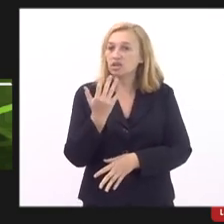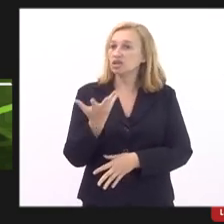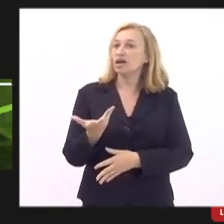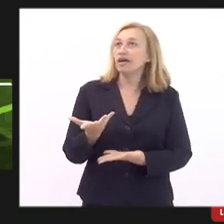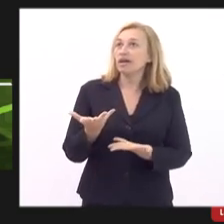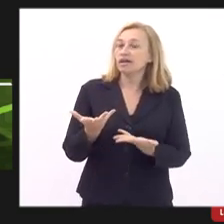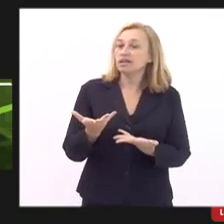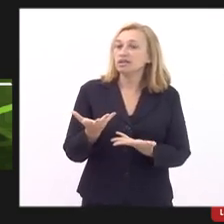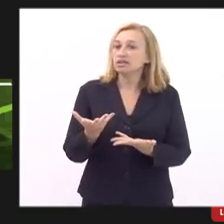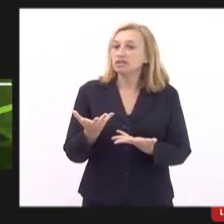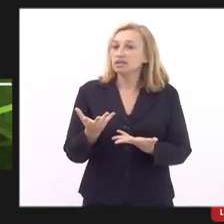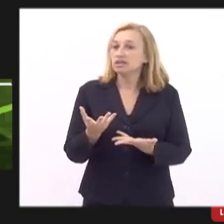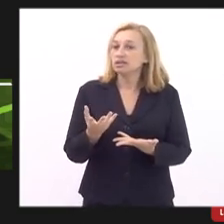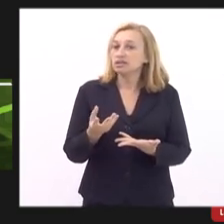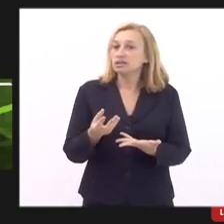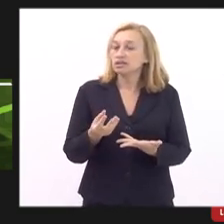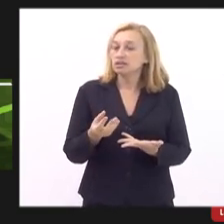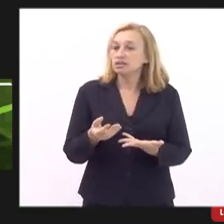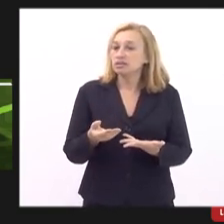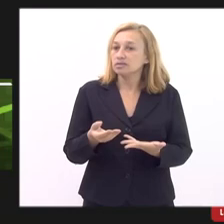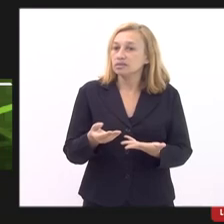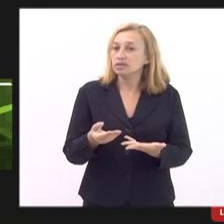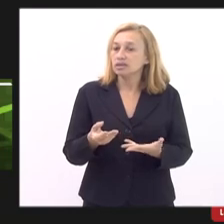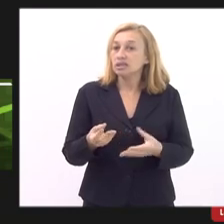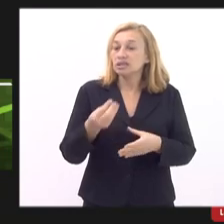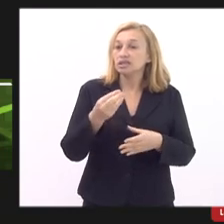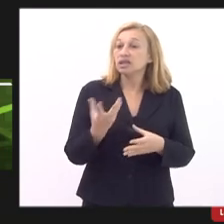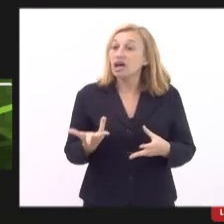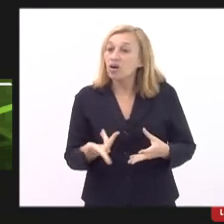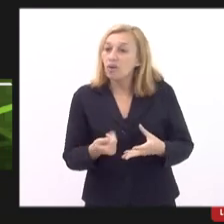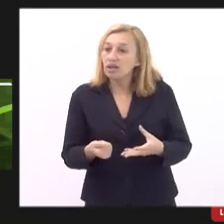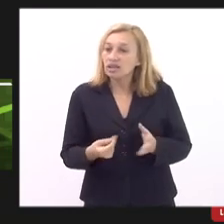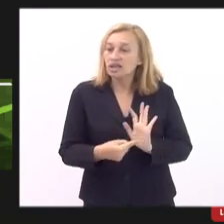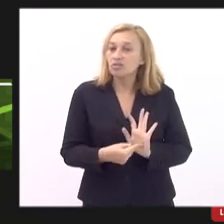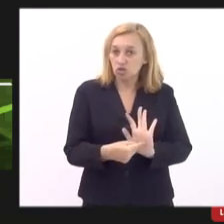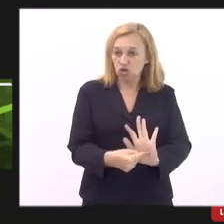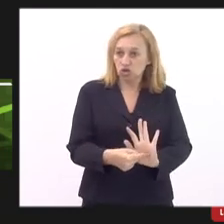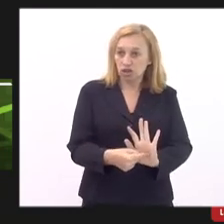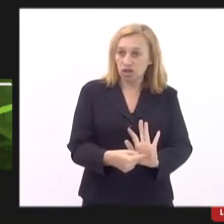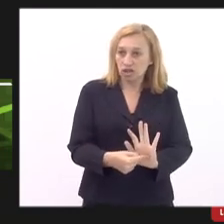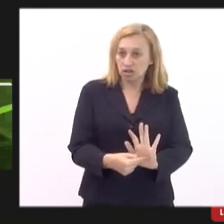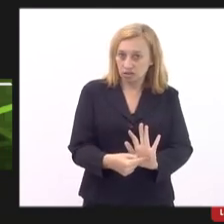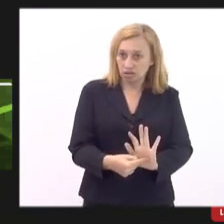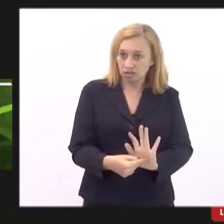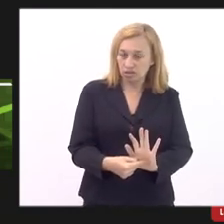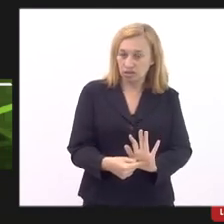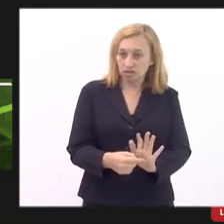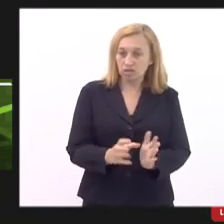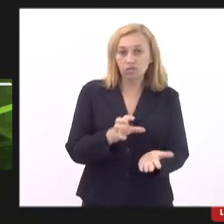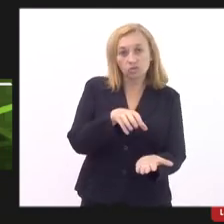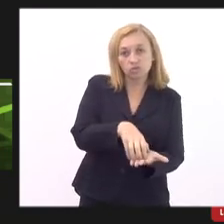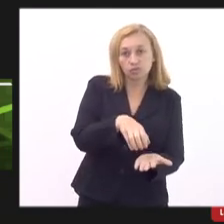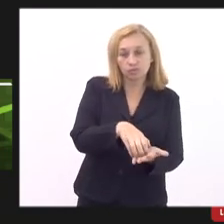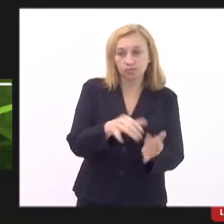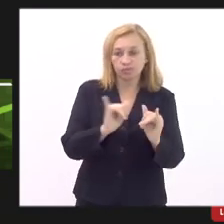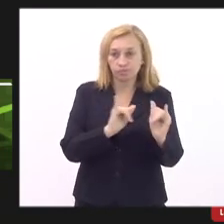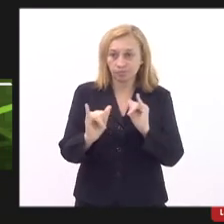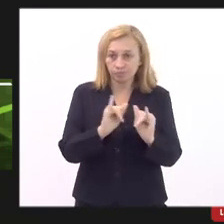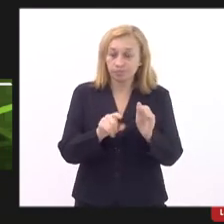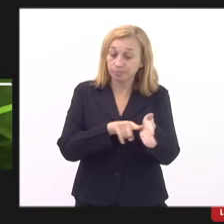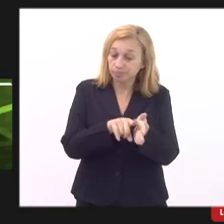satisfatória dentro da qualidade prevista pelos órgãos oficializados e